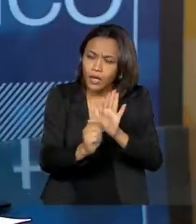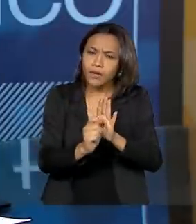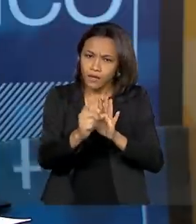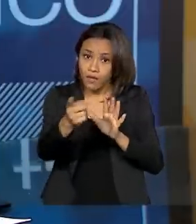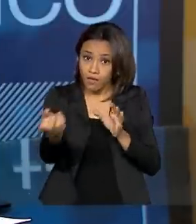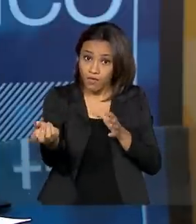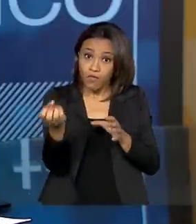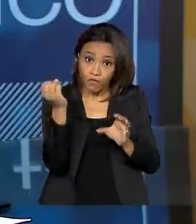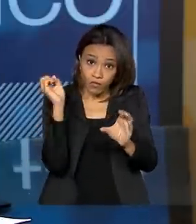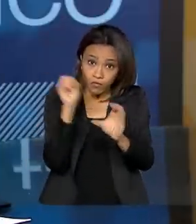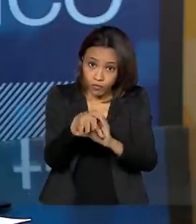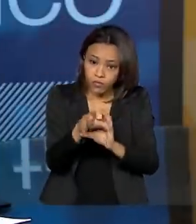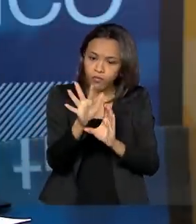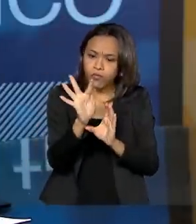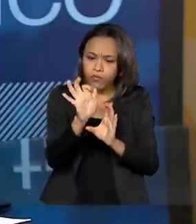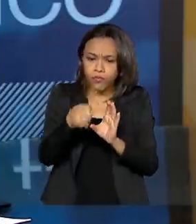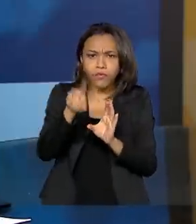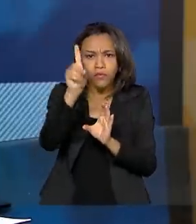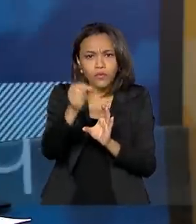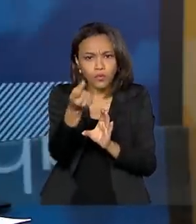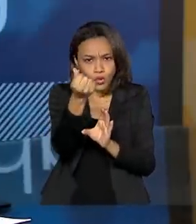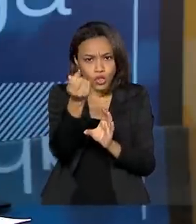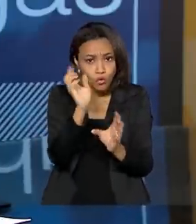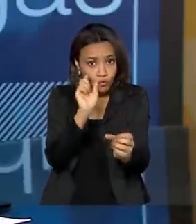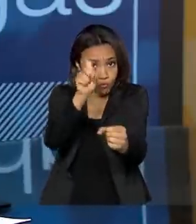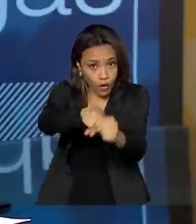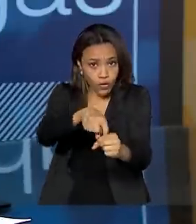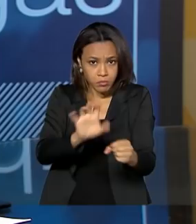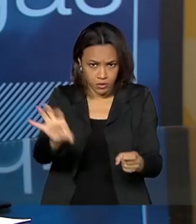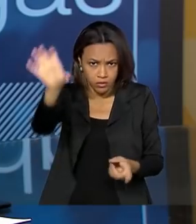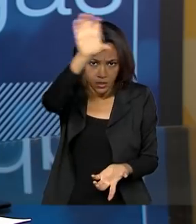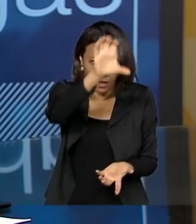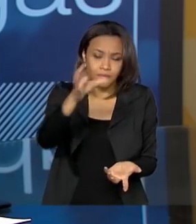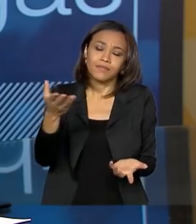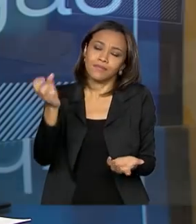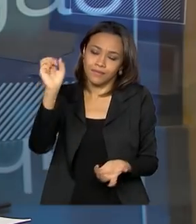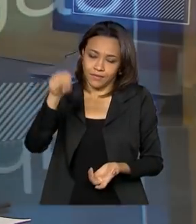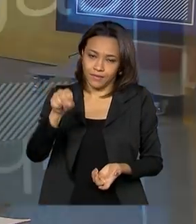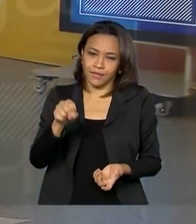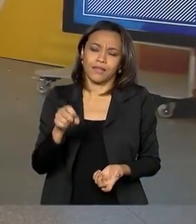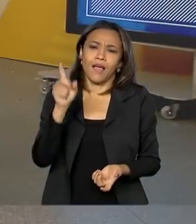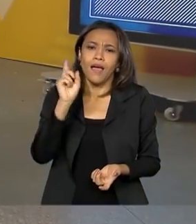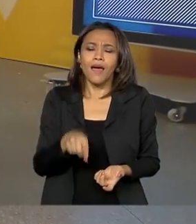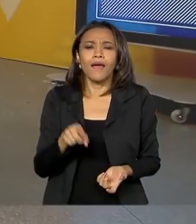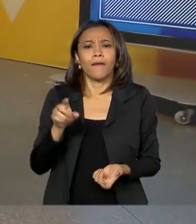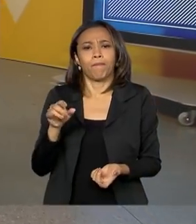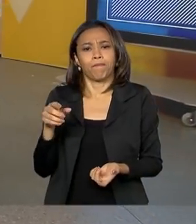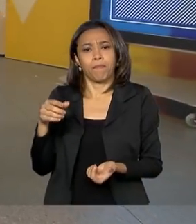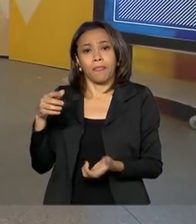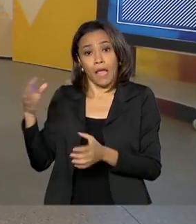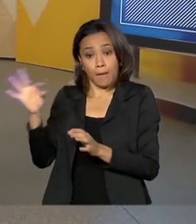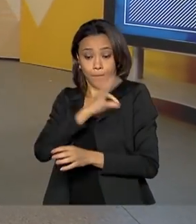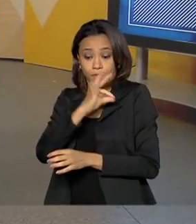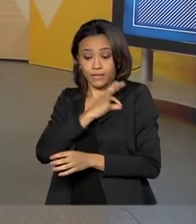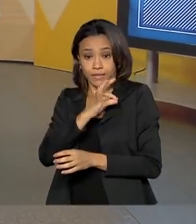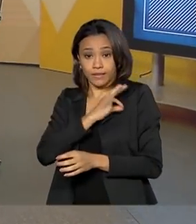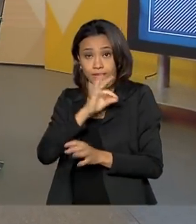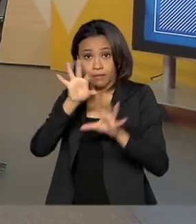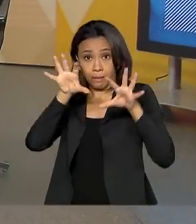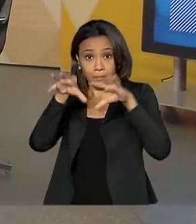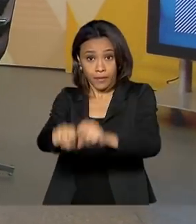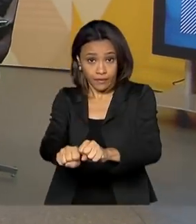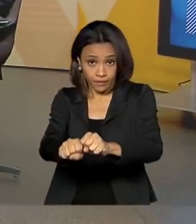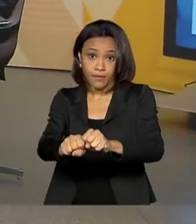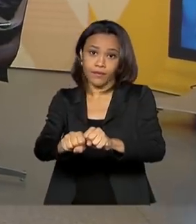Nacional Antidrogas. É isso, secretário? Exatamente. A ideia é criar um círculo que nós chamamos de virtuoso. Então a polícia faz a apreensão do